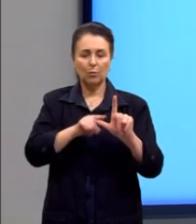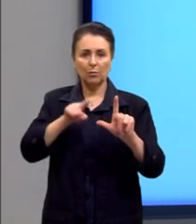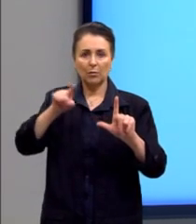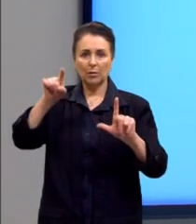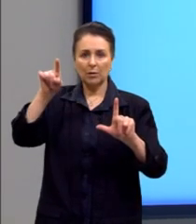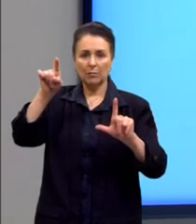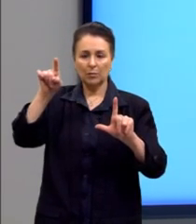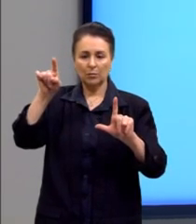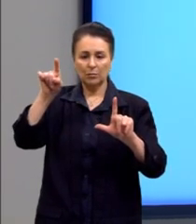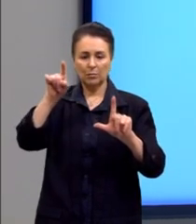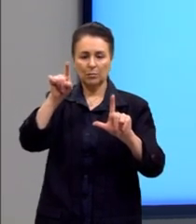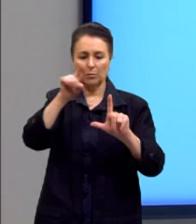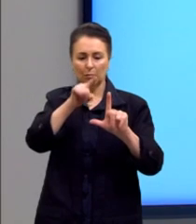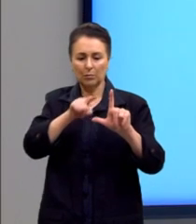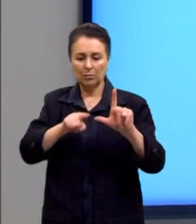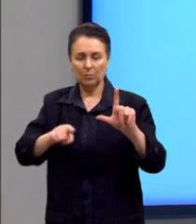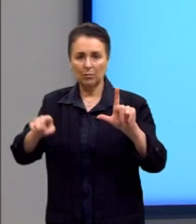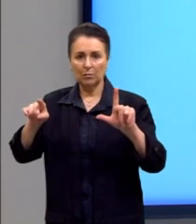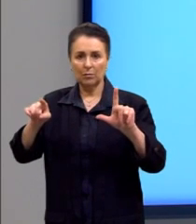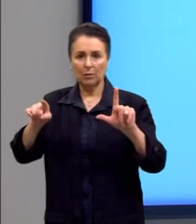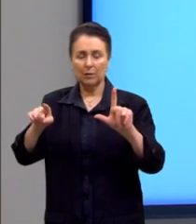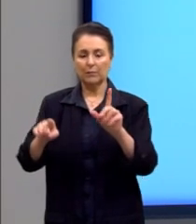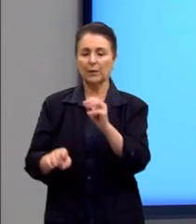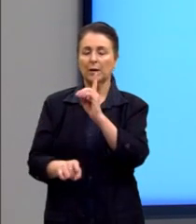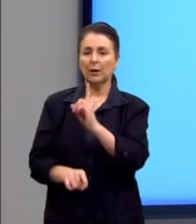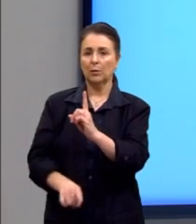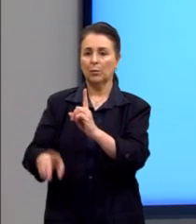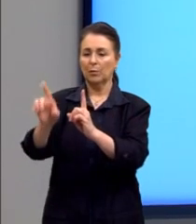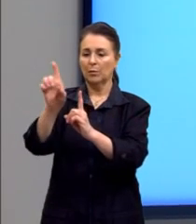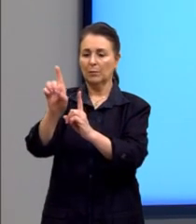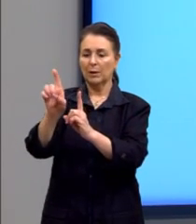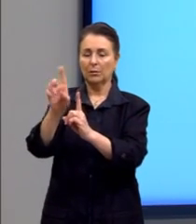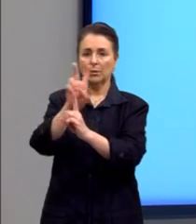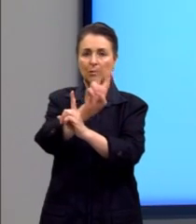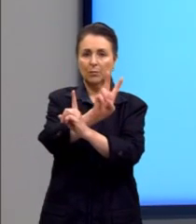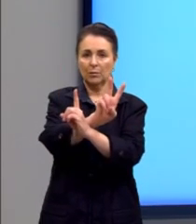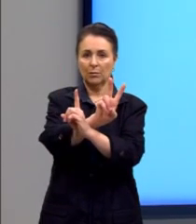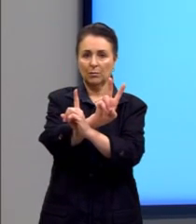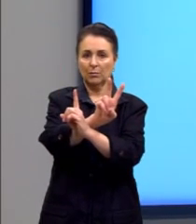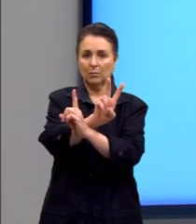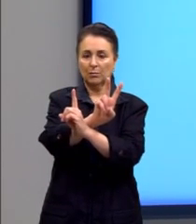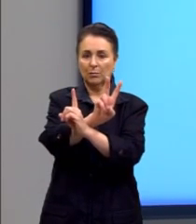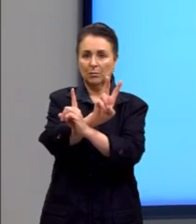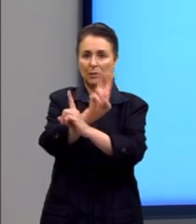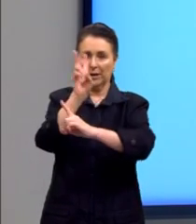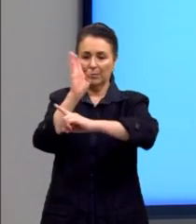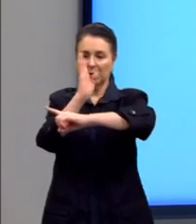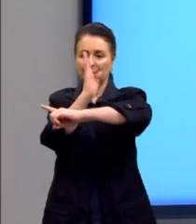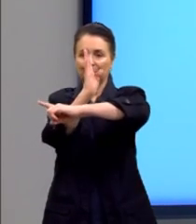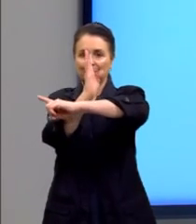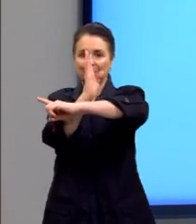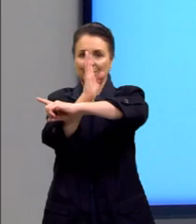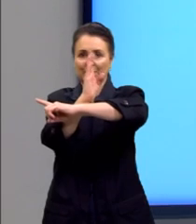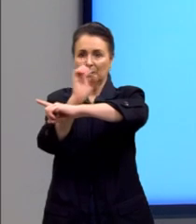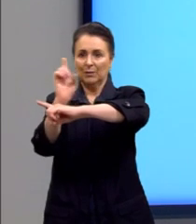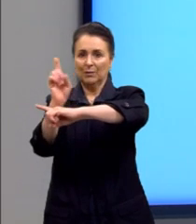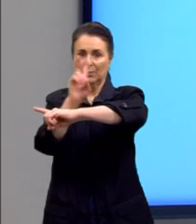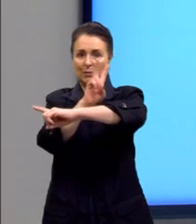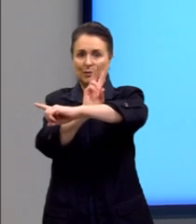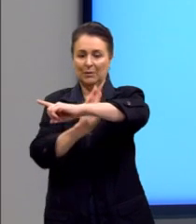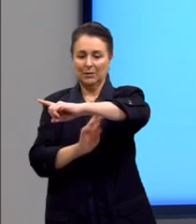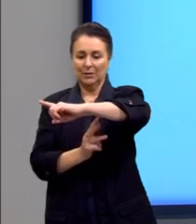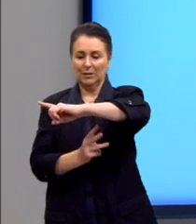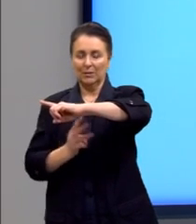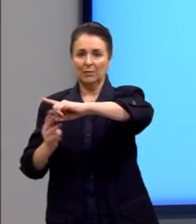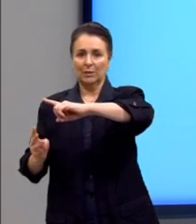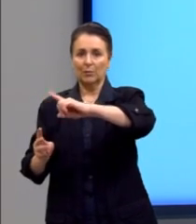somente no primeiro e no segundo quadrantes, né? Então, o gráfico, ele não passa nem pelo terceiro e